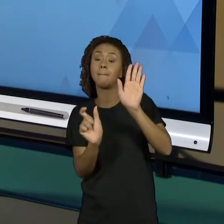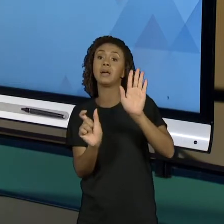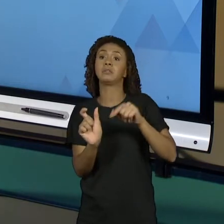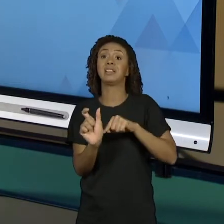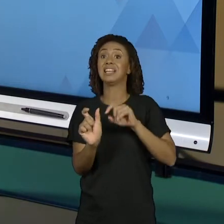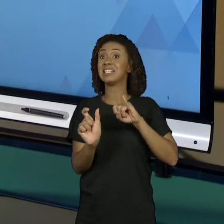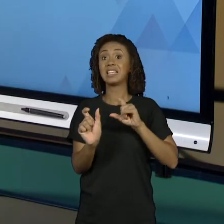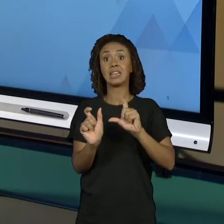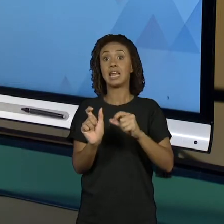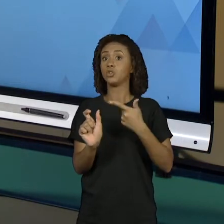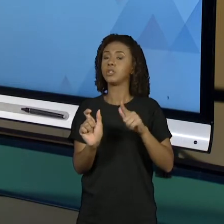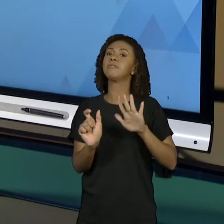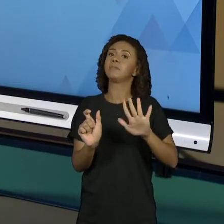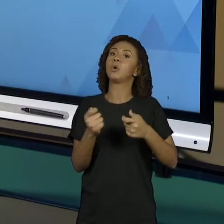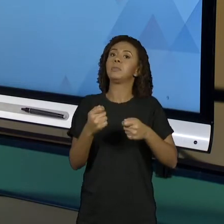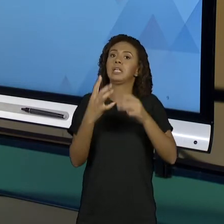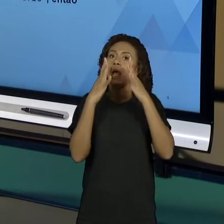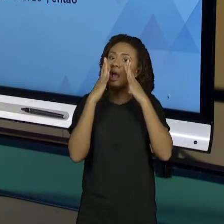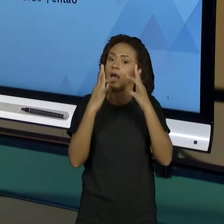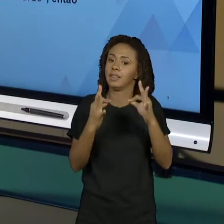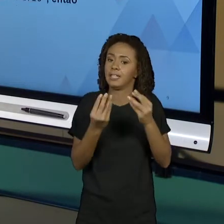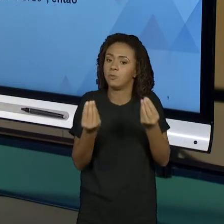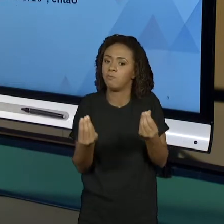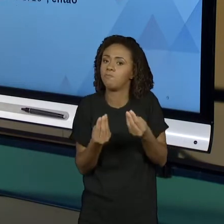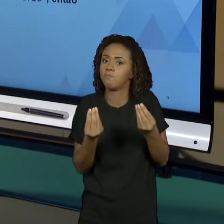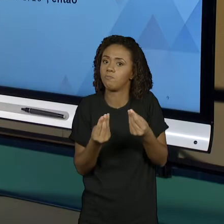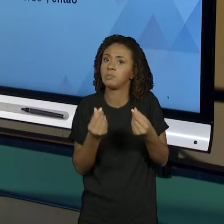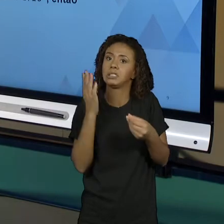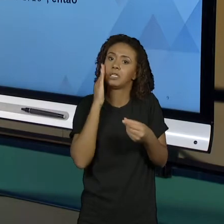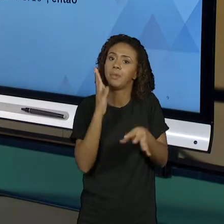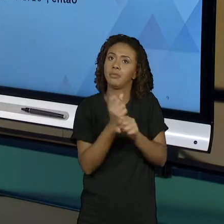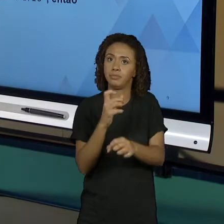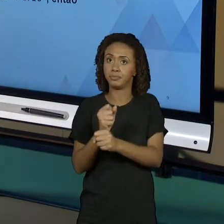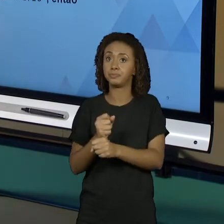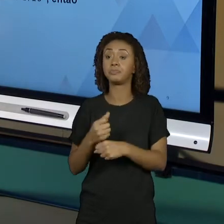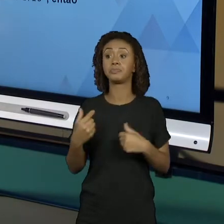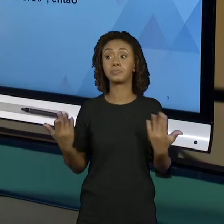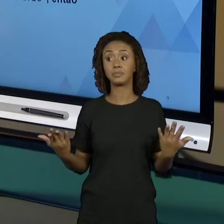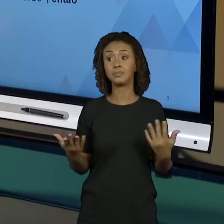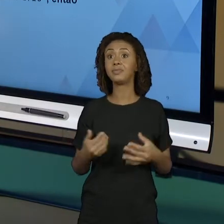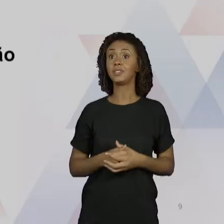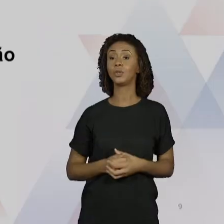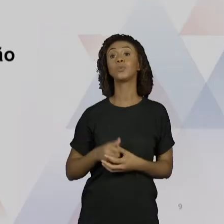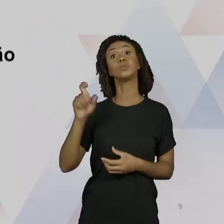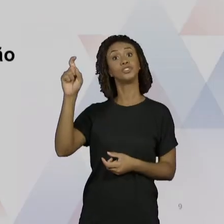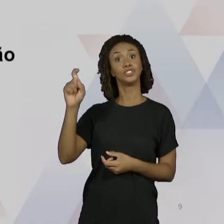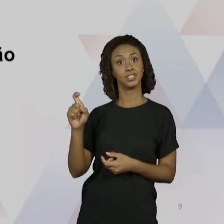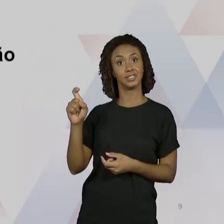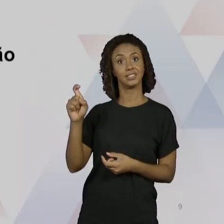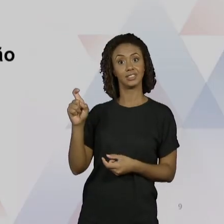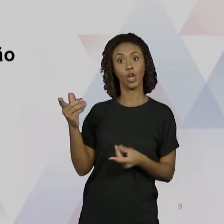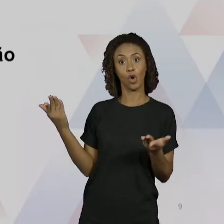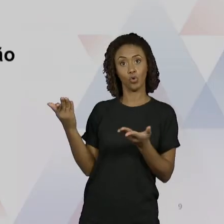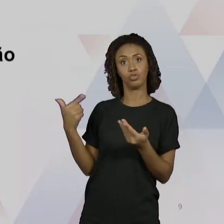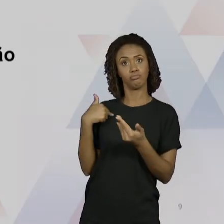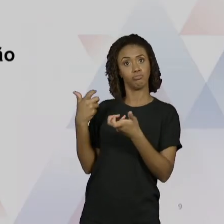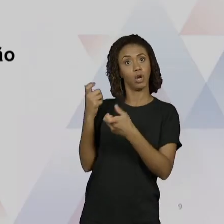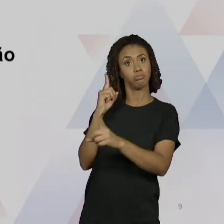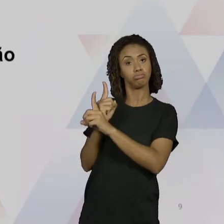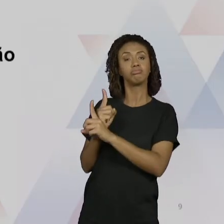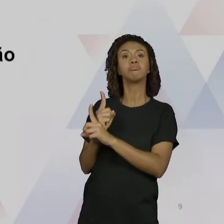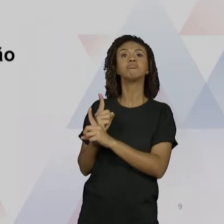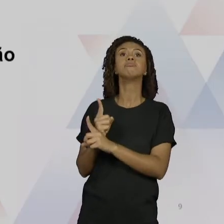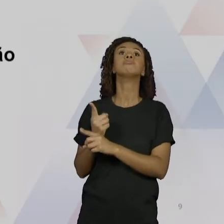tomar muito cuidado para fazer isso. Bom, então vamos supor que o x que eu estou procurando, ele vai ser um número que vai